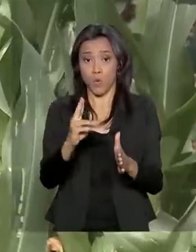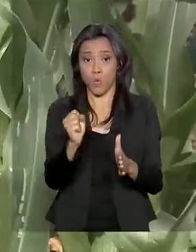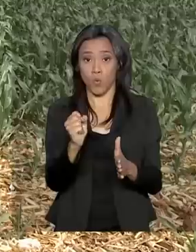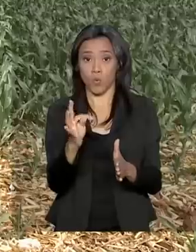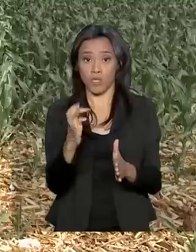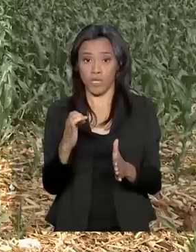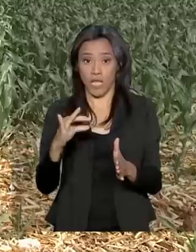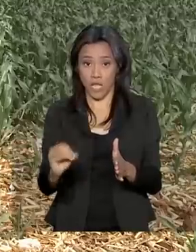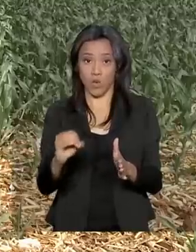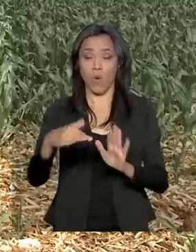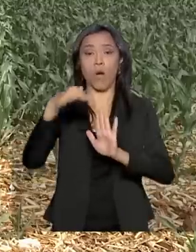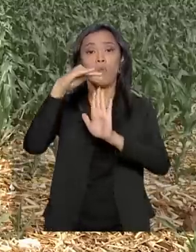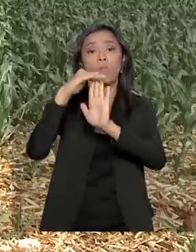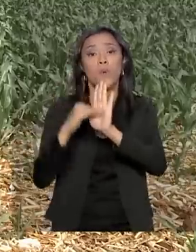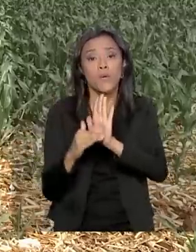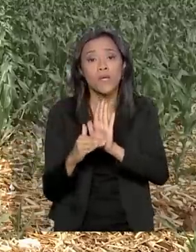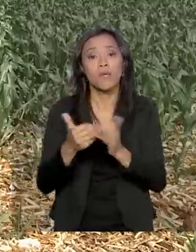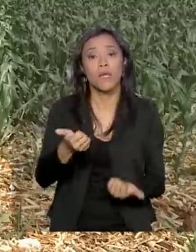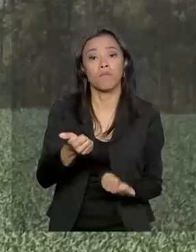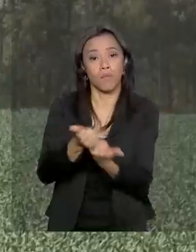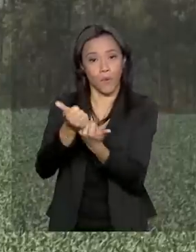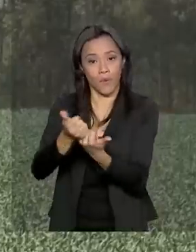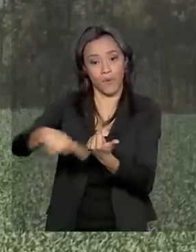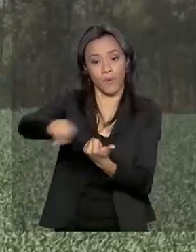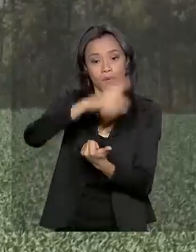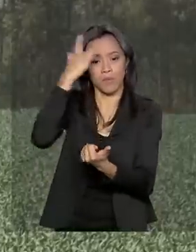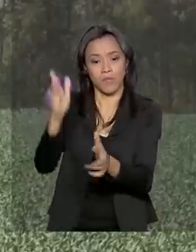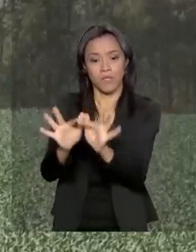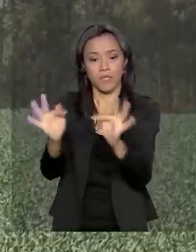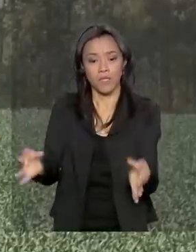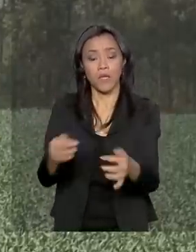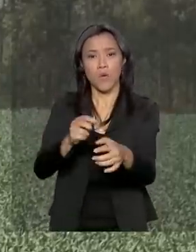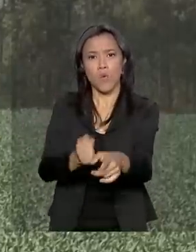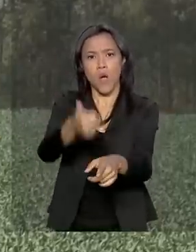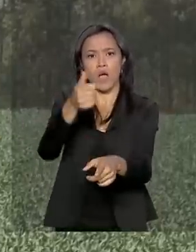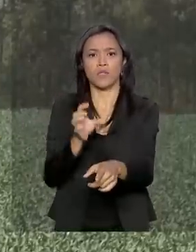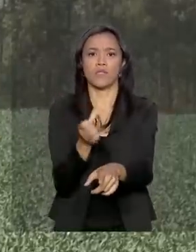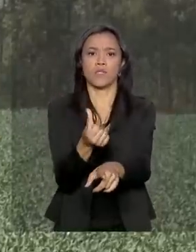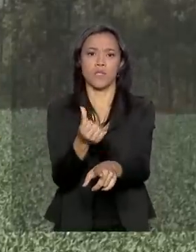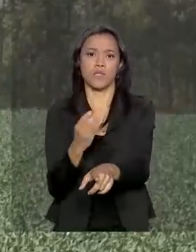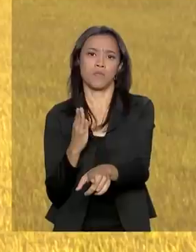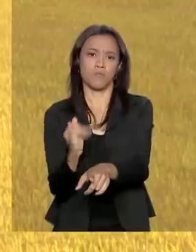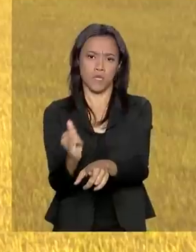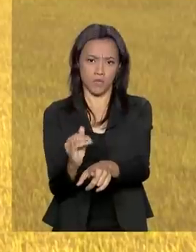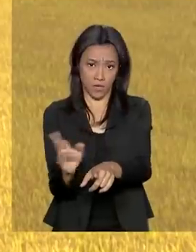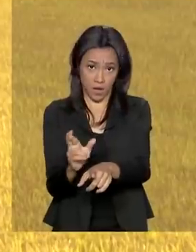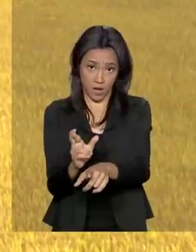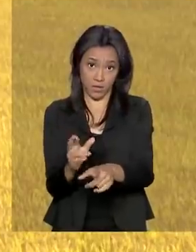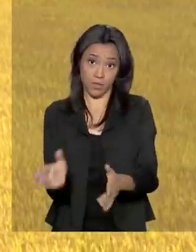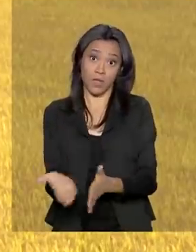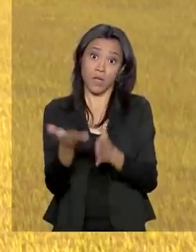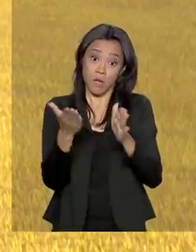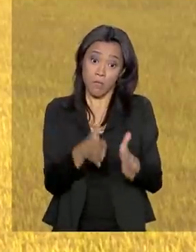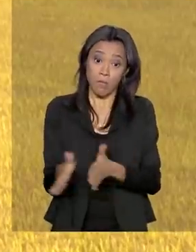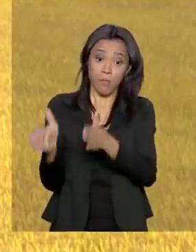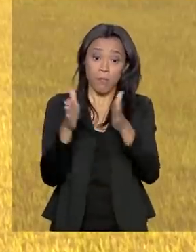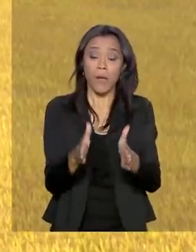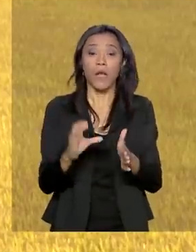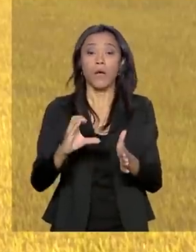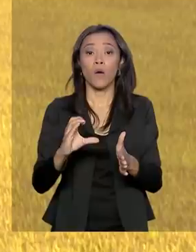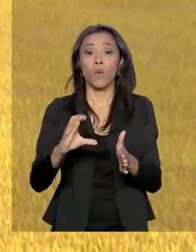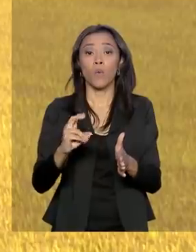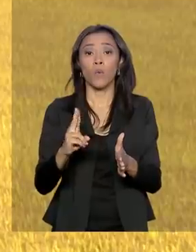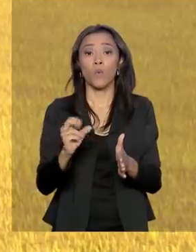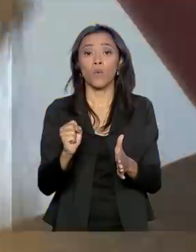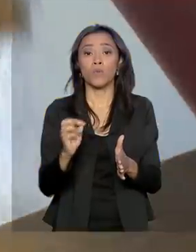Nacional de Apoio ao Médio Produtor Rural alocou quase 6 bilhões de reais. Para o custeio do Programa Nacional de